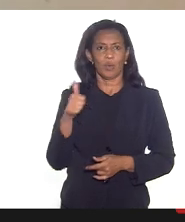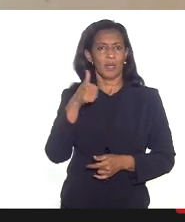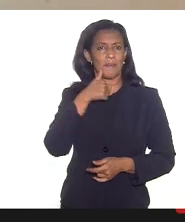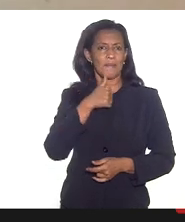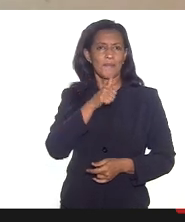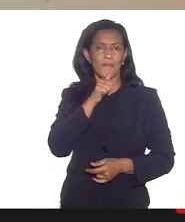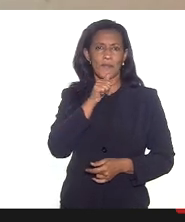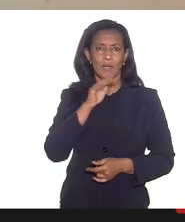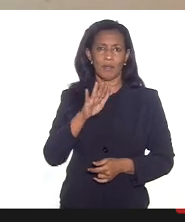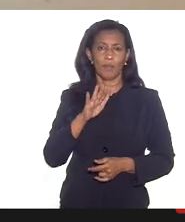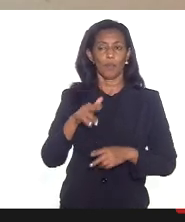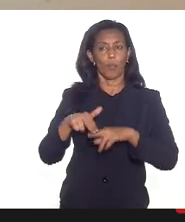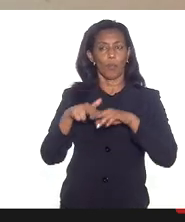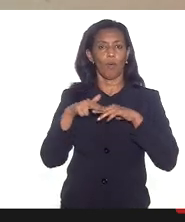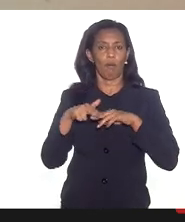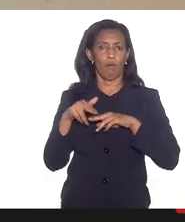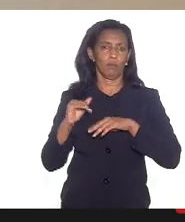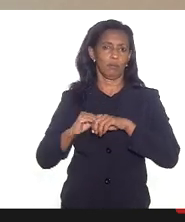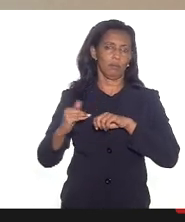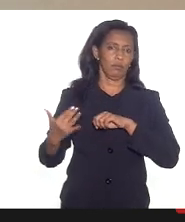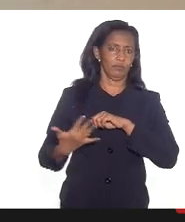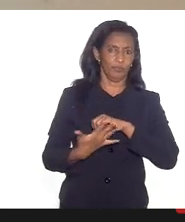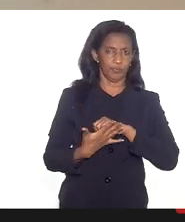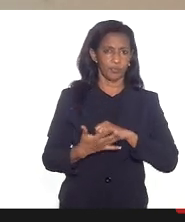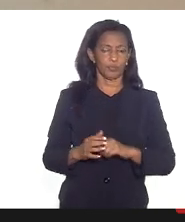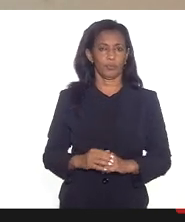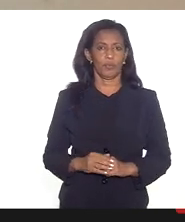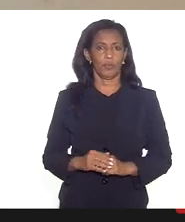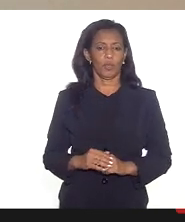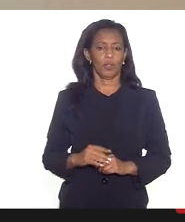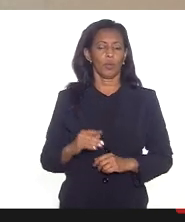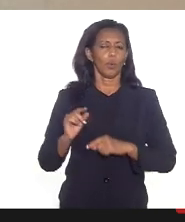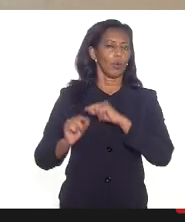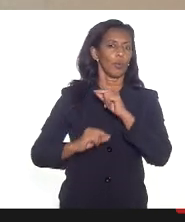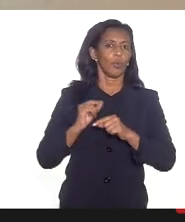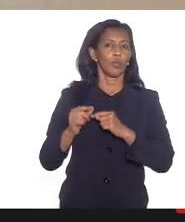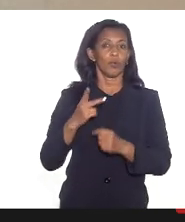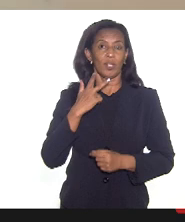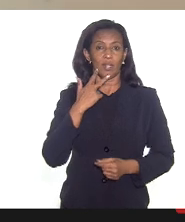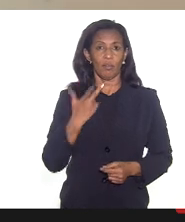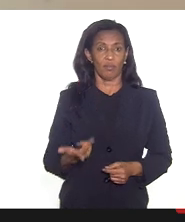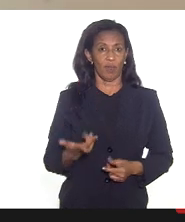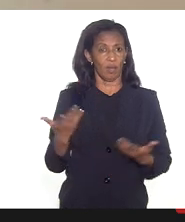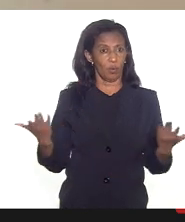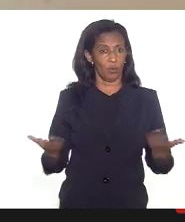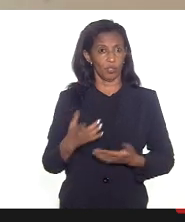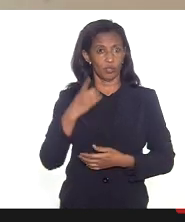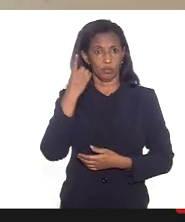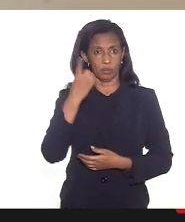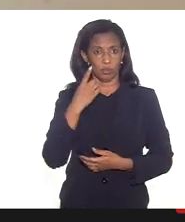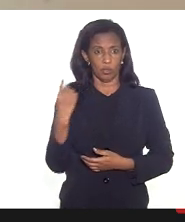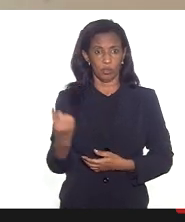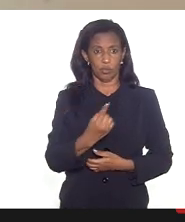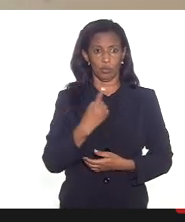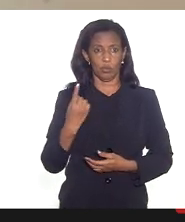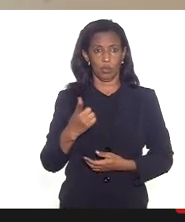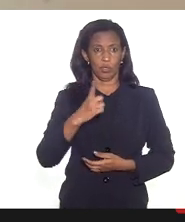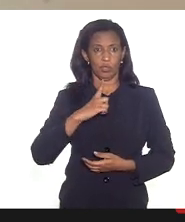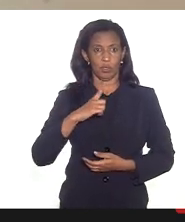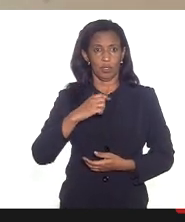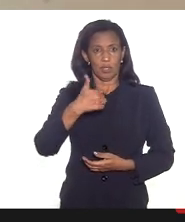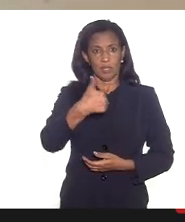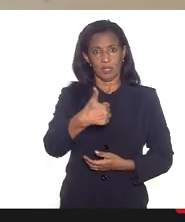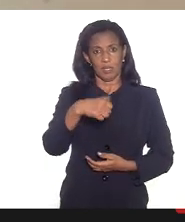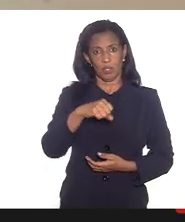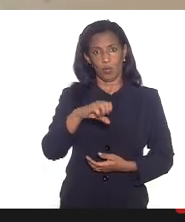história trágica da covid o que a gente gostaria de falar aqui o seguinte deputada nós temos hoje cerca de